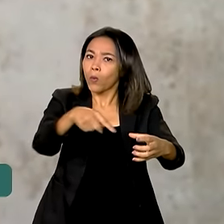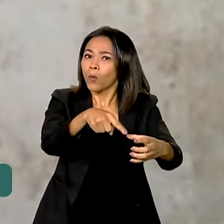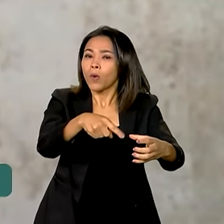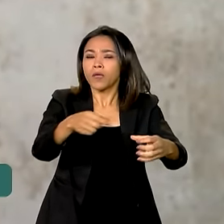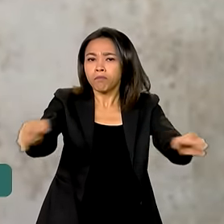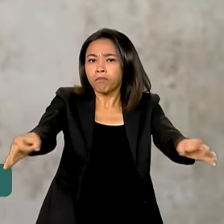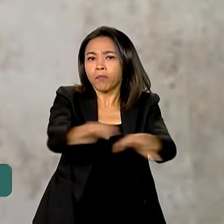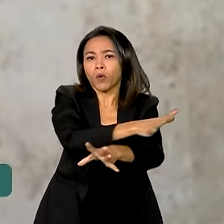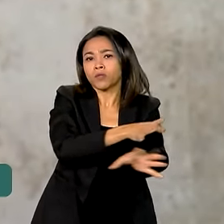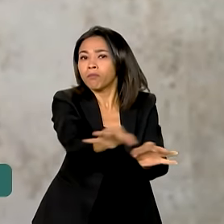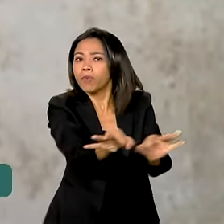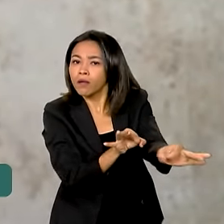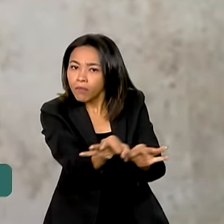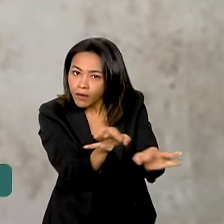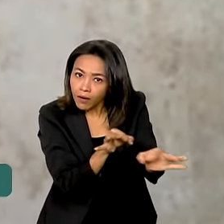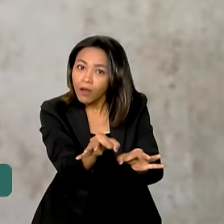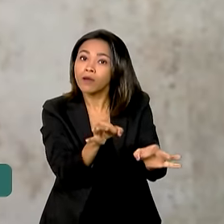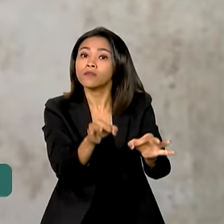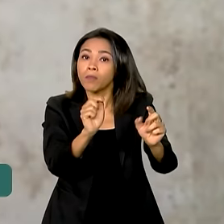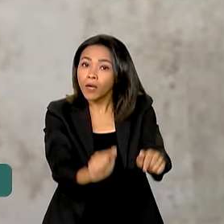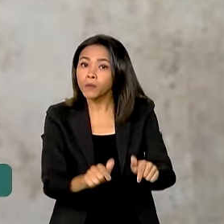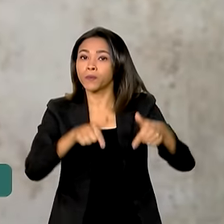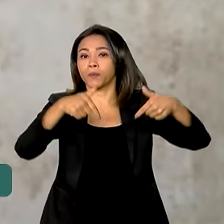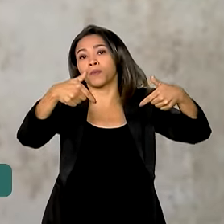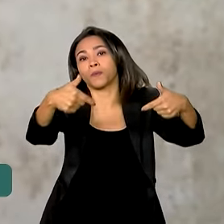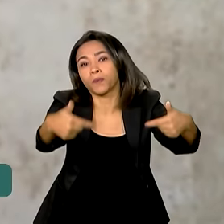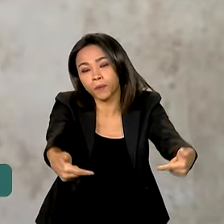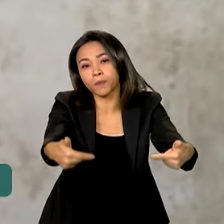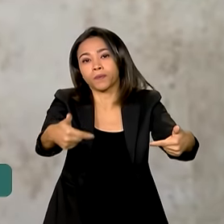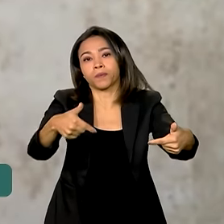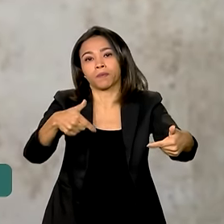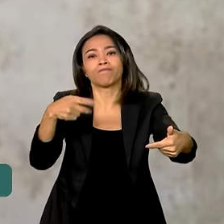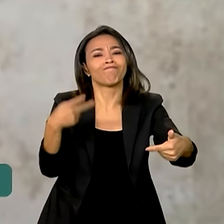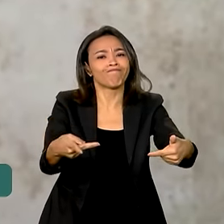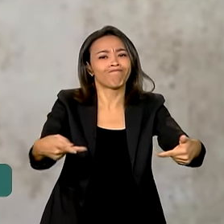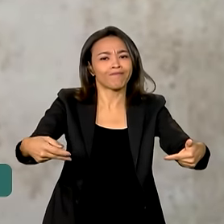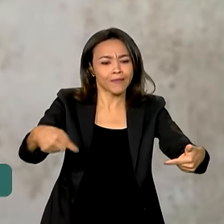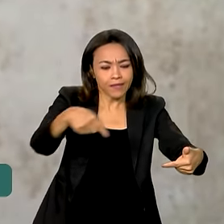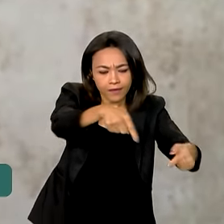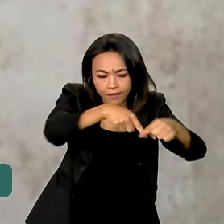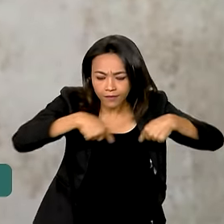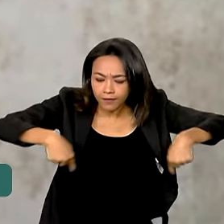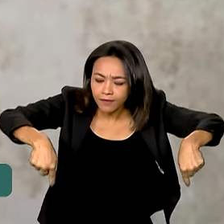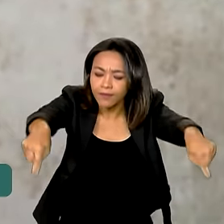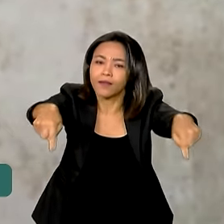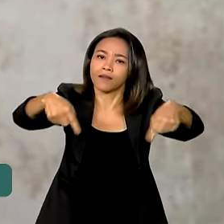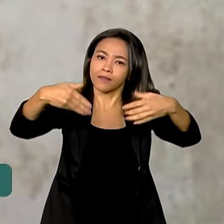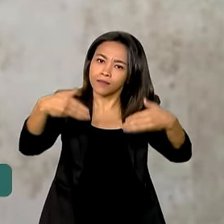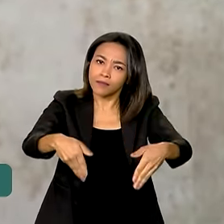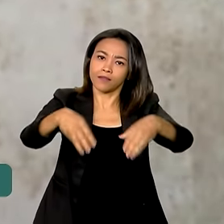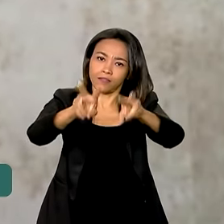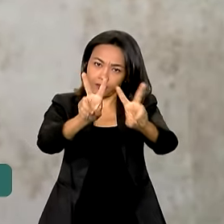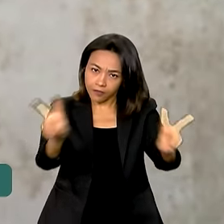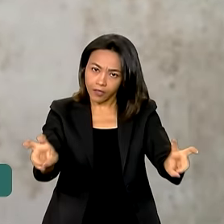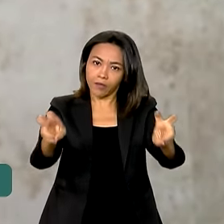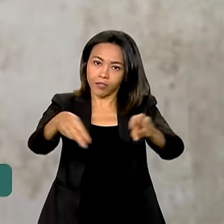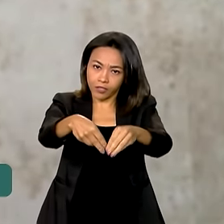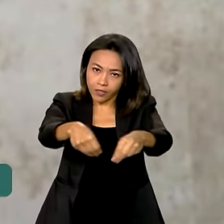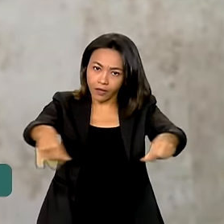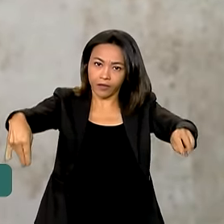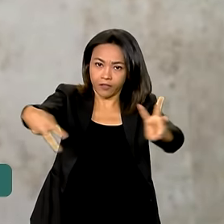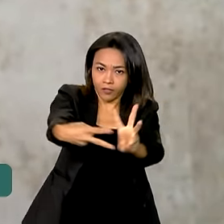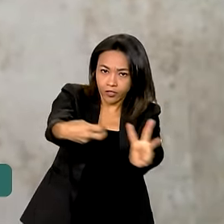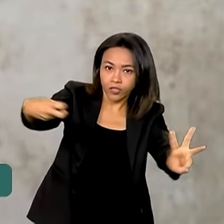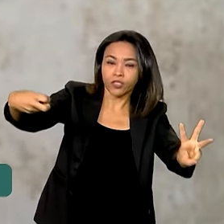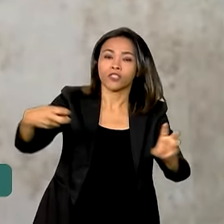para, assim que formos demandados, que a gente possa atuar prontamente nessas questões indígenas, sejam